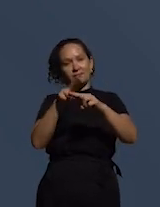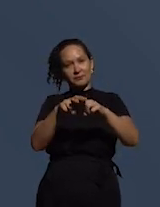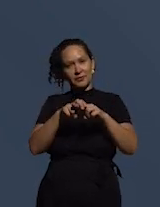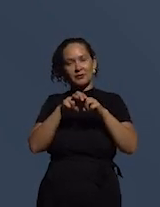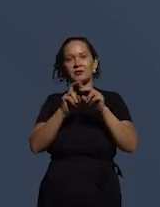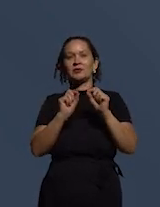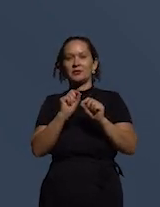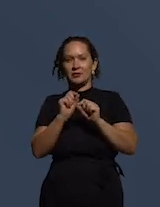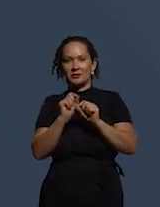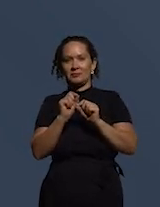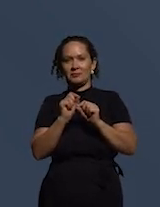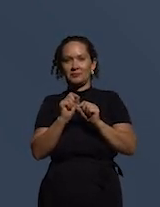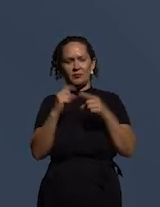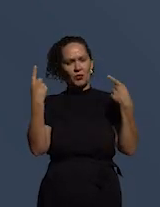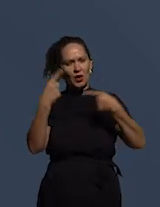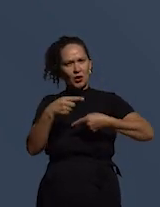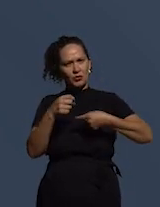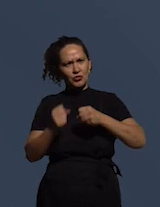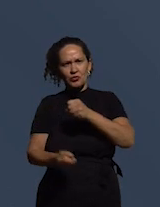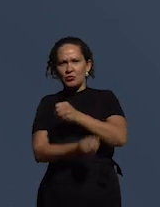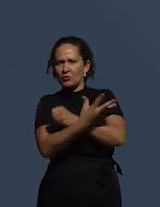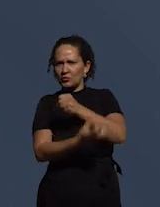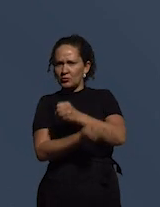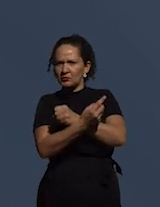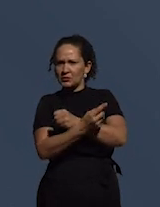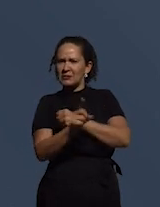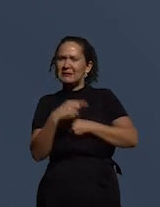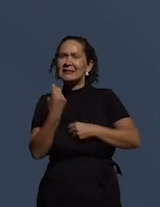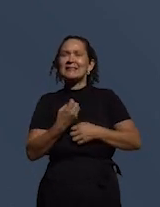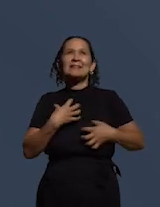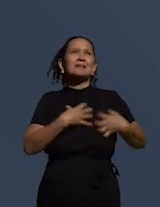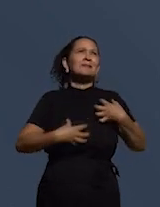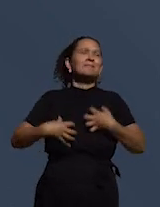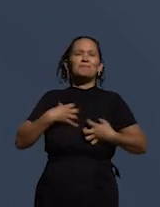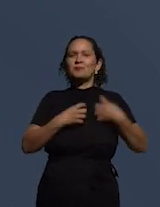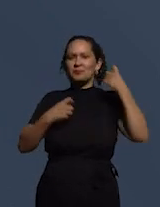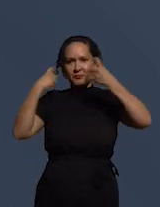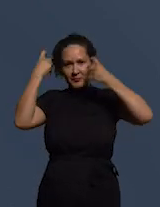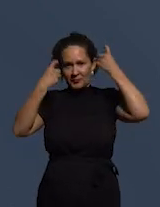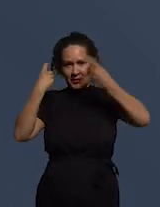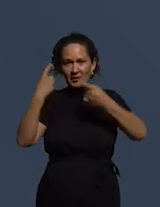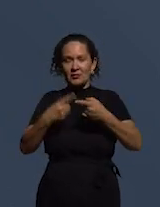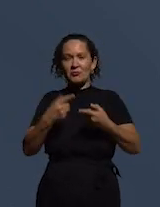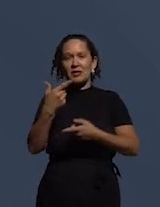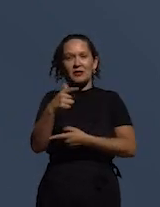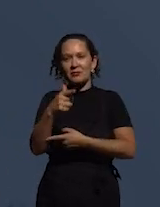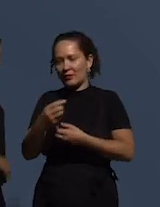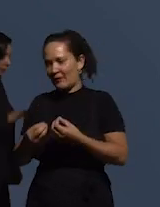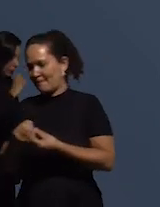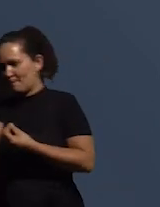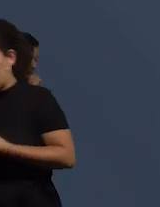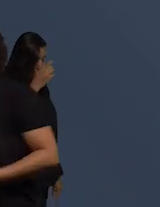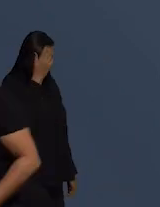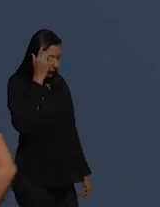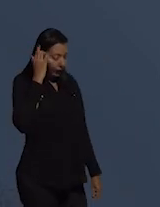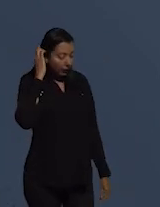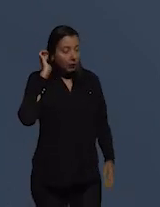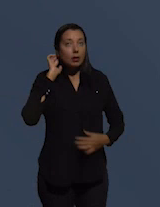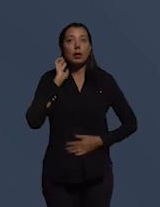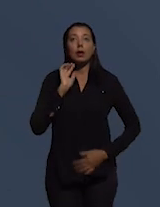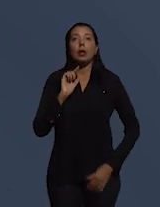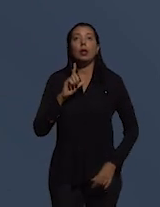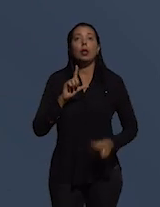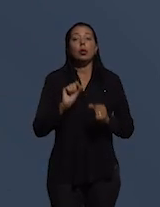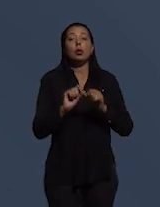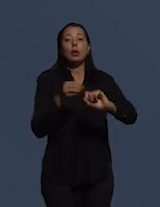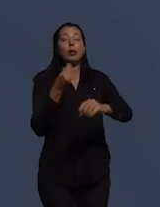a anticorrupção nos traz muita frustração porque não há um um efeito